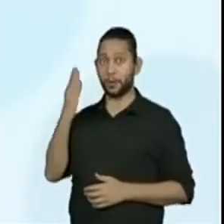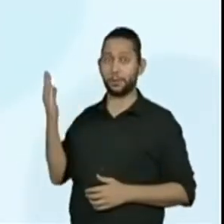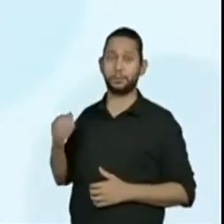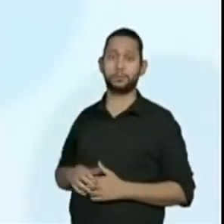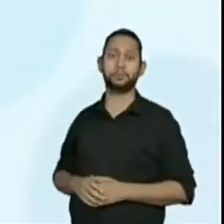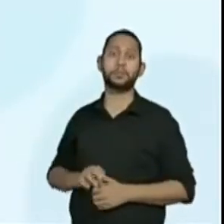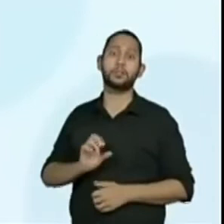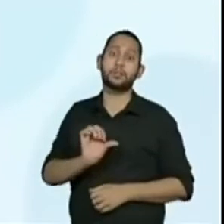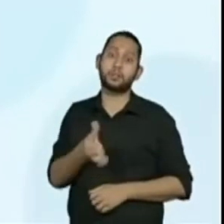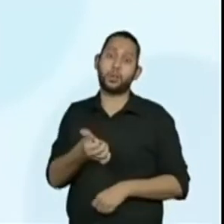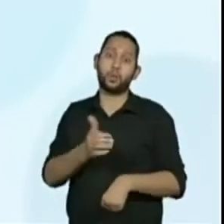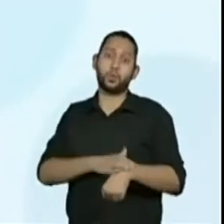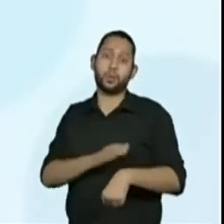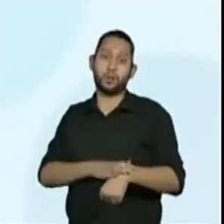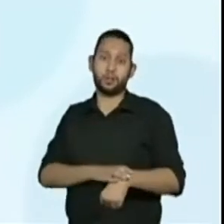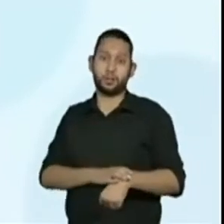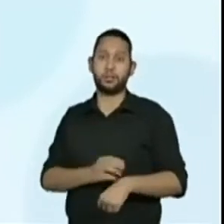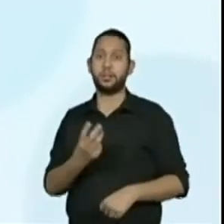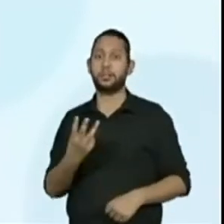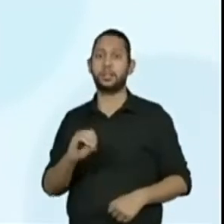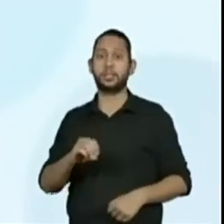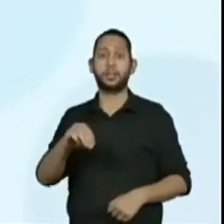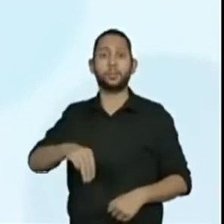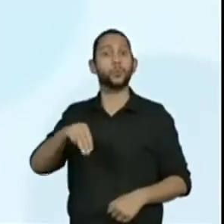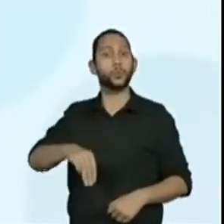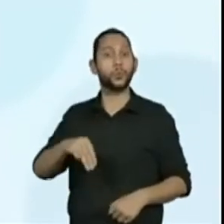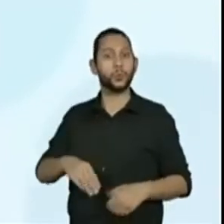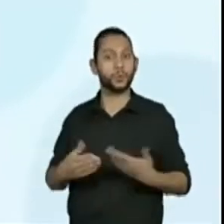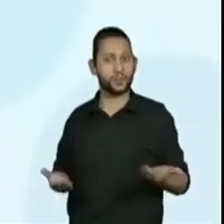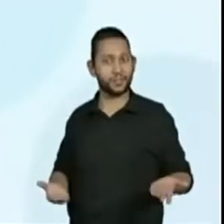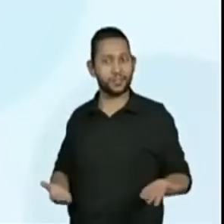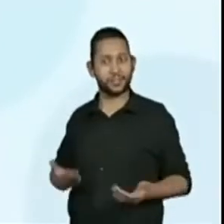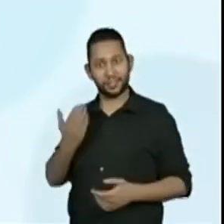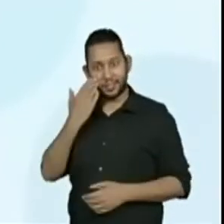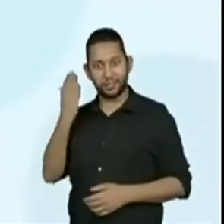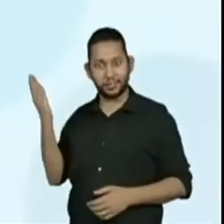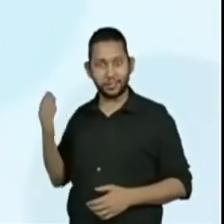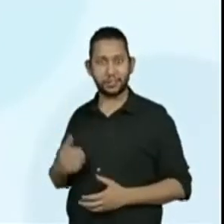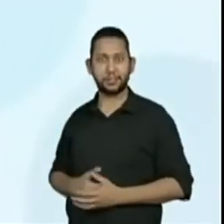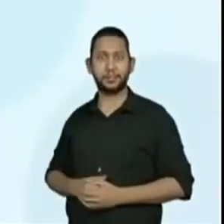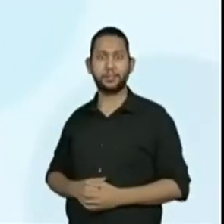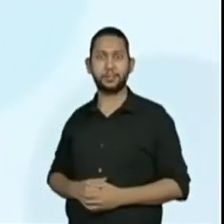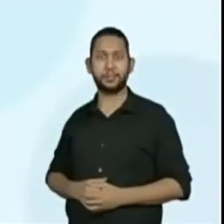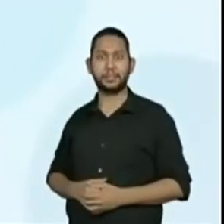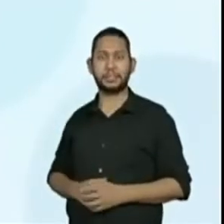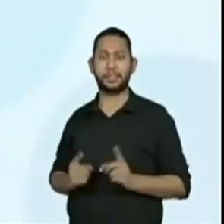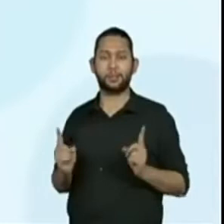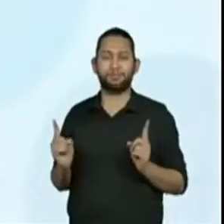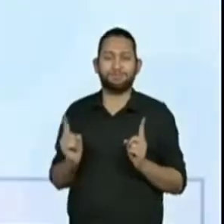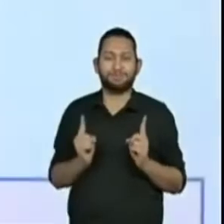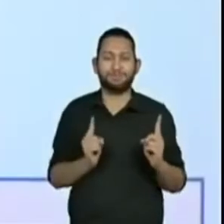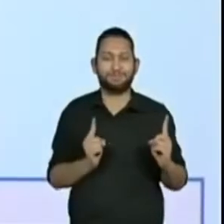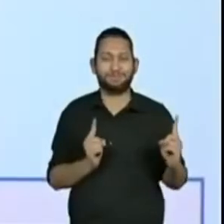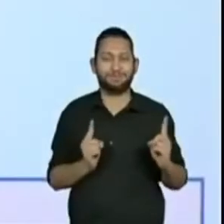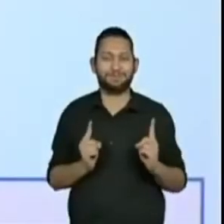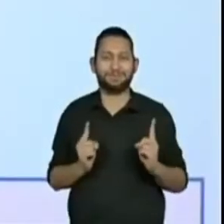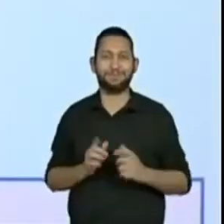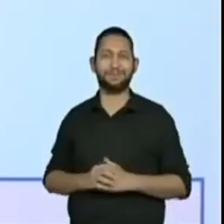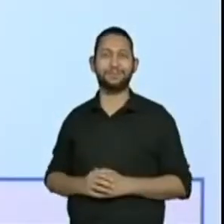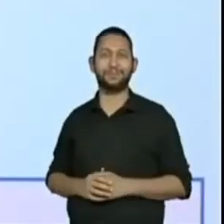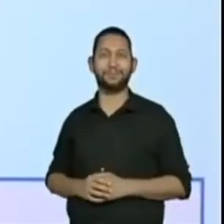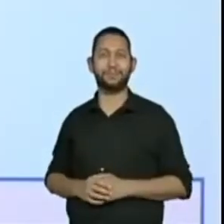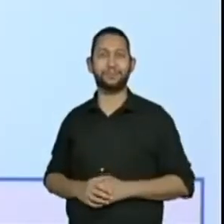30 minutos. Vou diminuir minha letra, pessoal, porque olha, eu vou passar, eu tenho certeza disso.